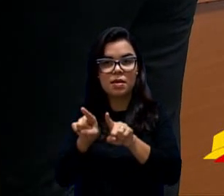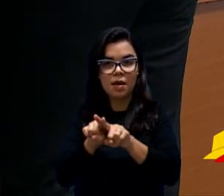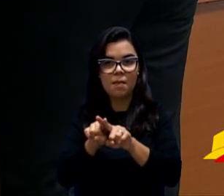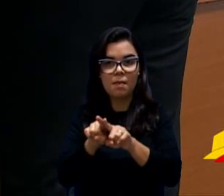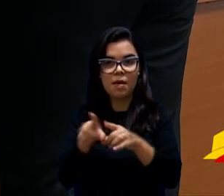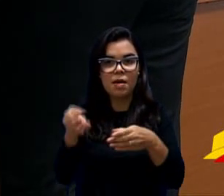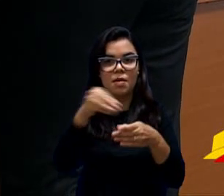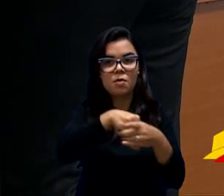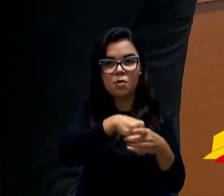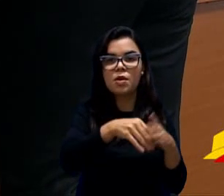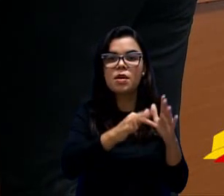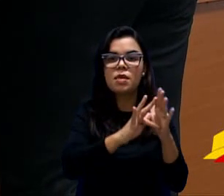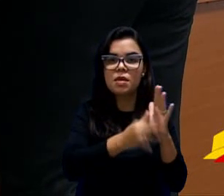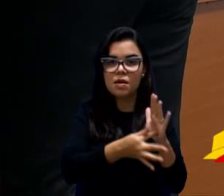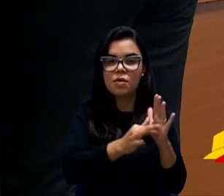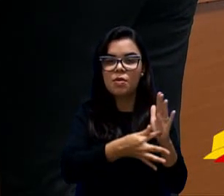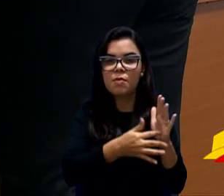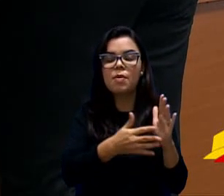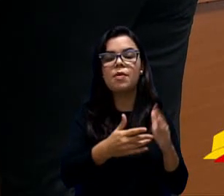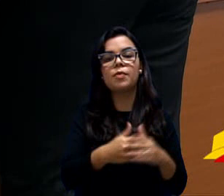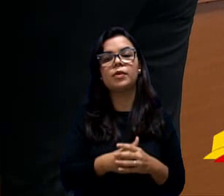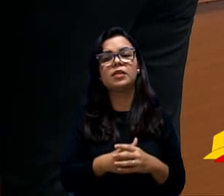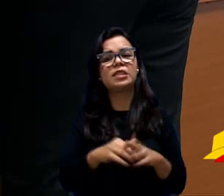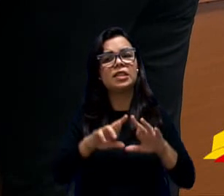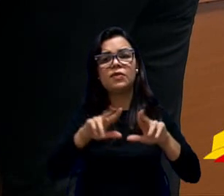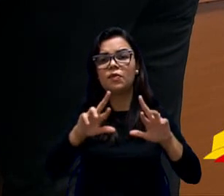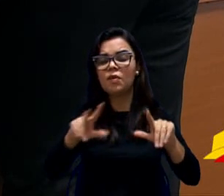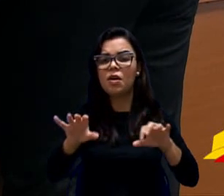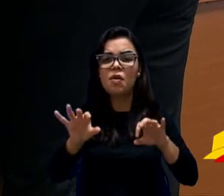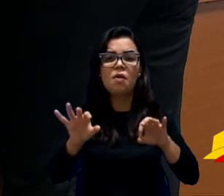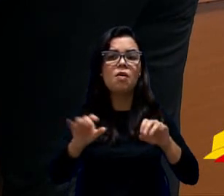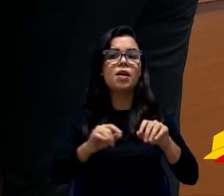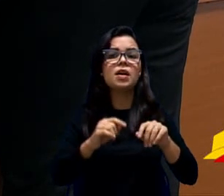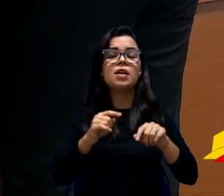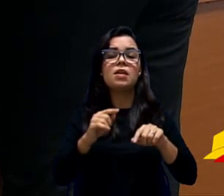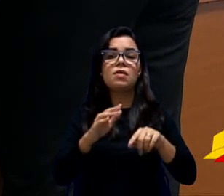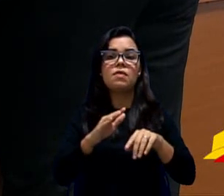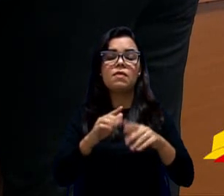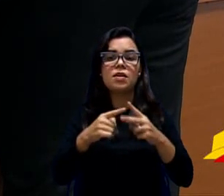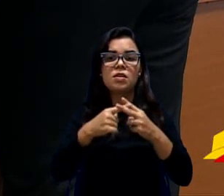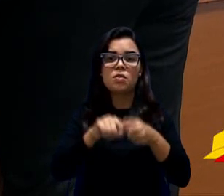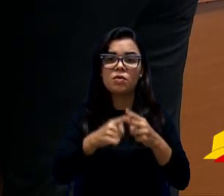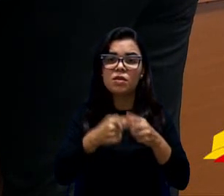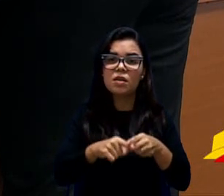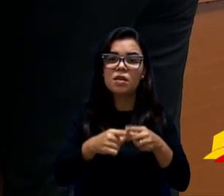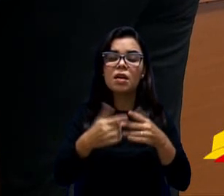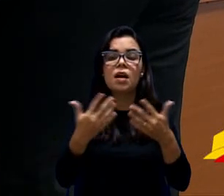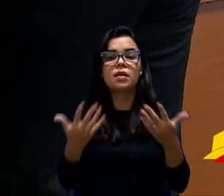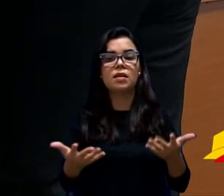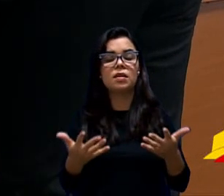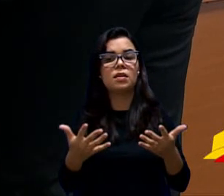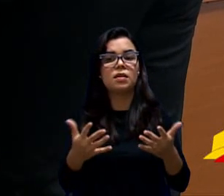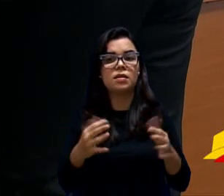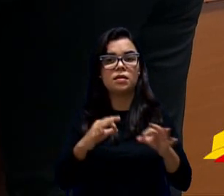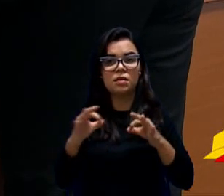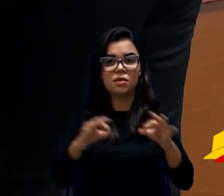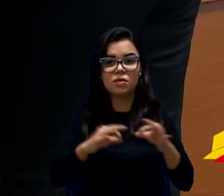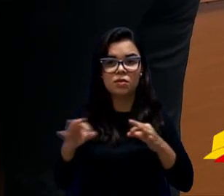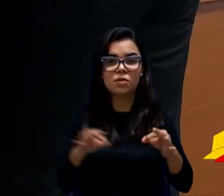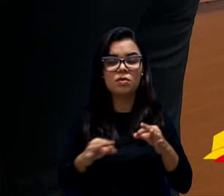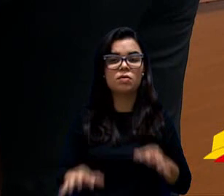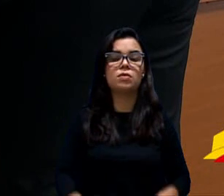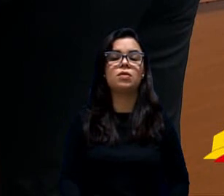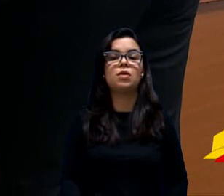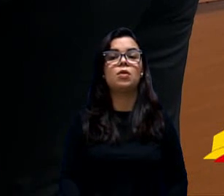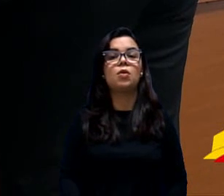Tem outros casos iguais a esses e vai ser corrigida essa distorção. O artigo 3º